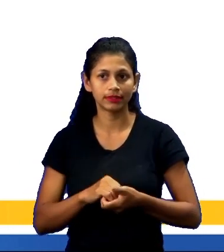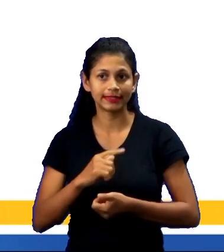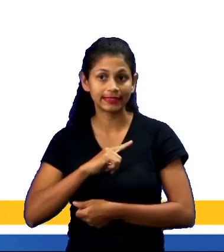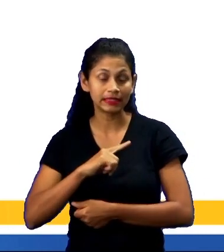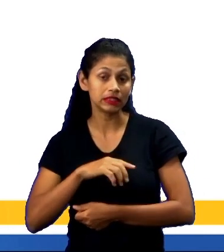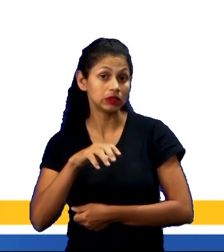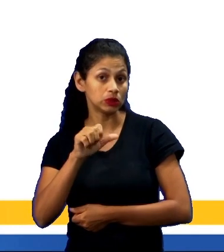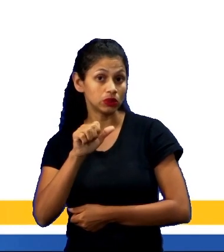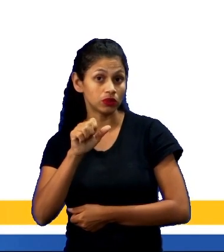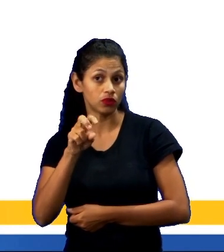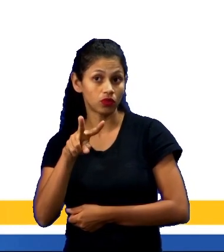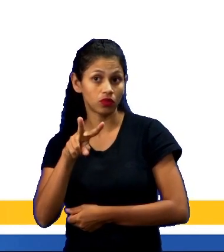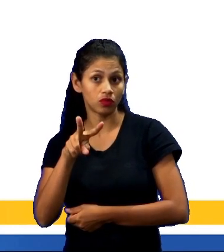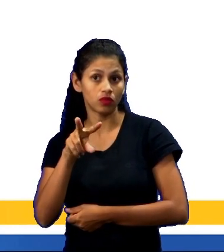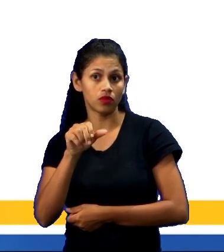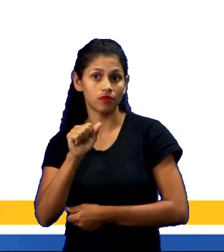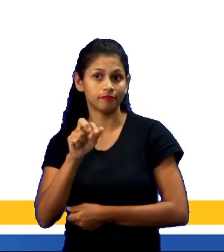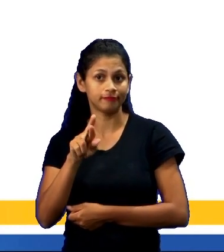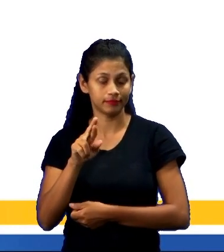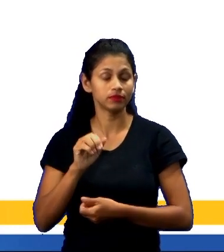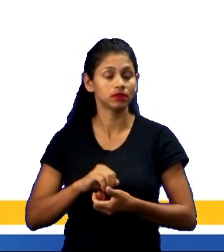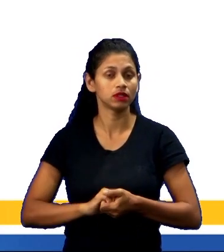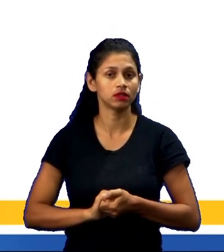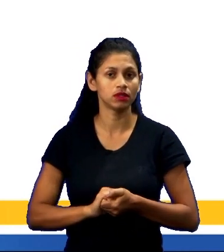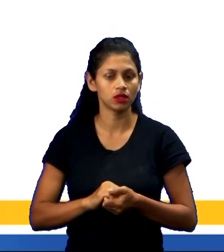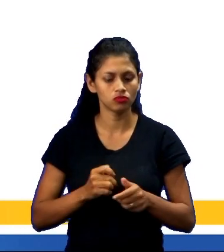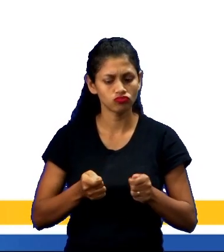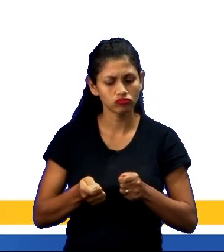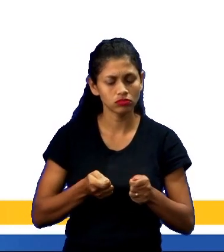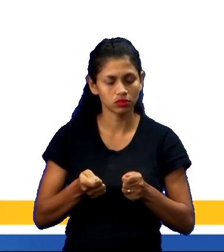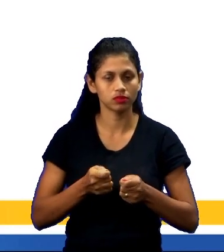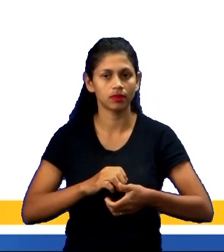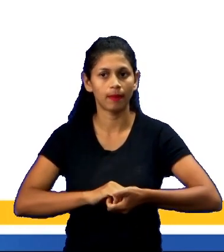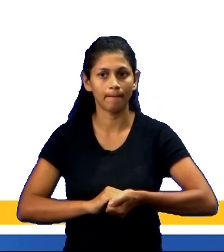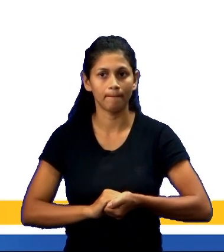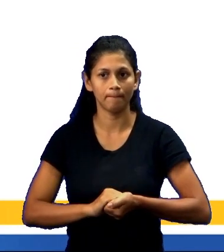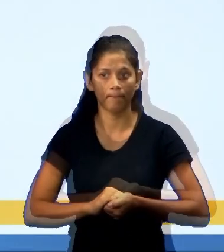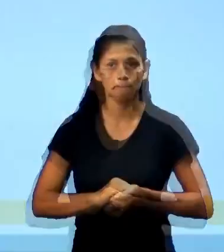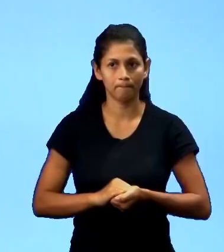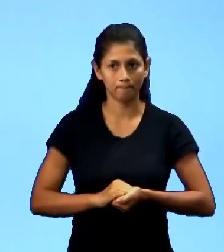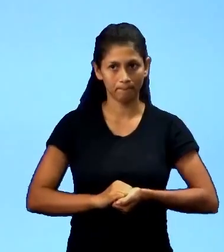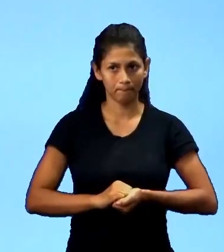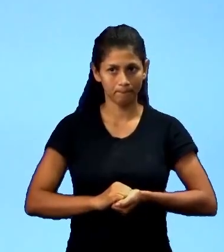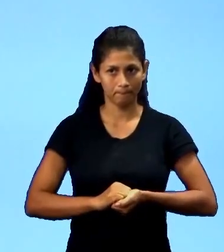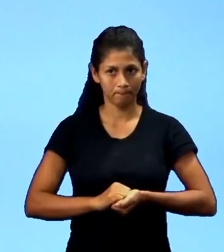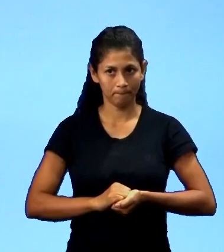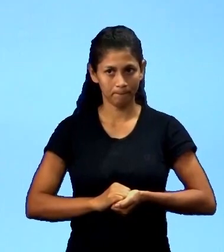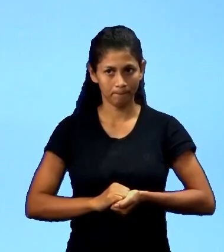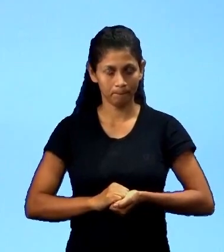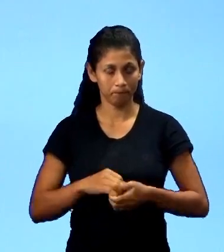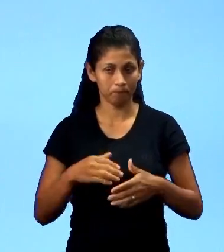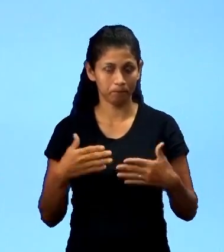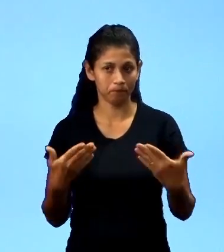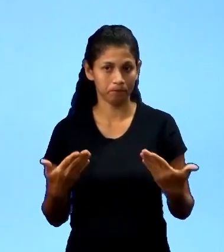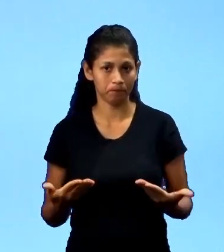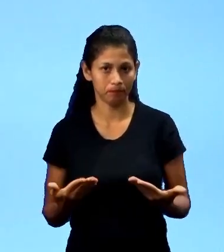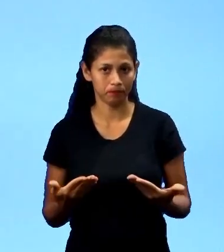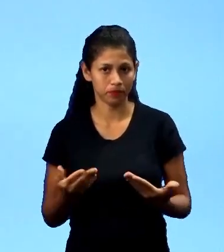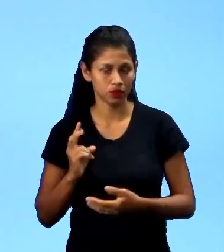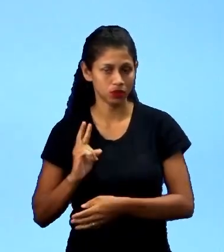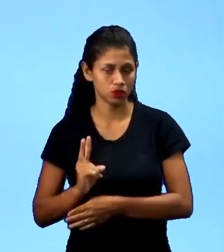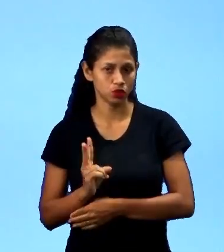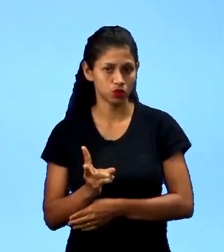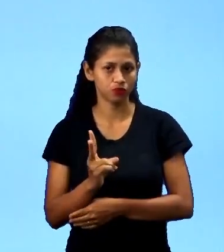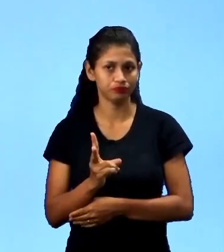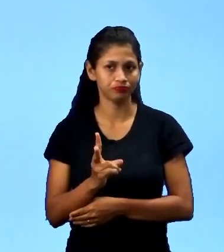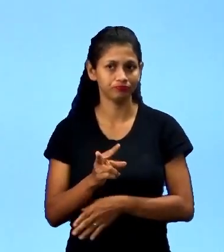um trecho que explique como as equipes podem entrar com recurso para garantir nenhuma injustiça seja cometida. Então, a gente sempre,